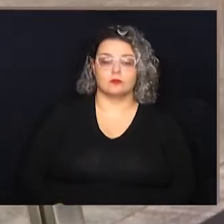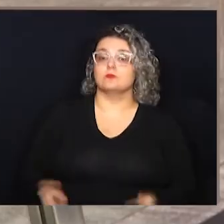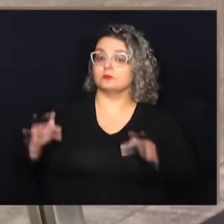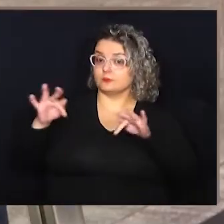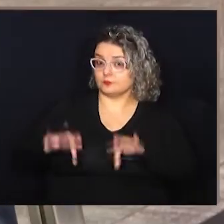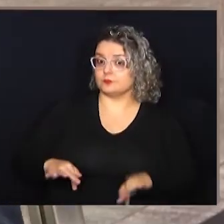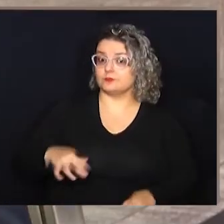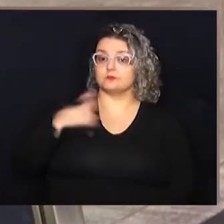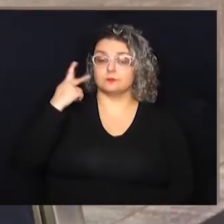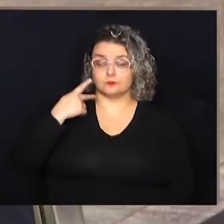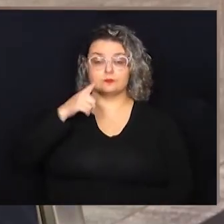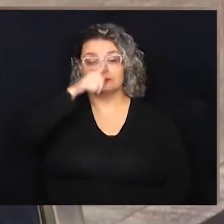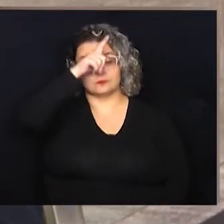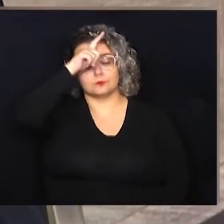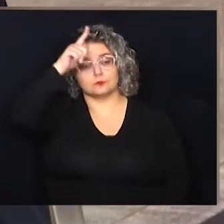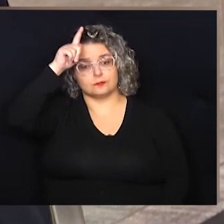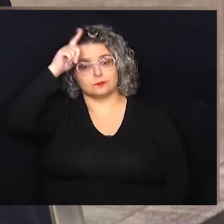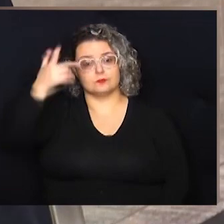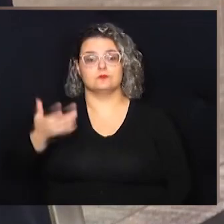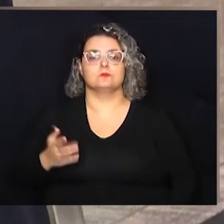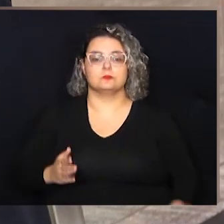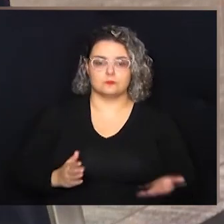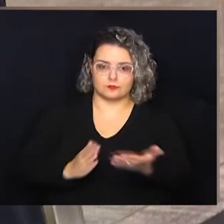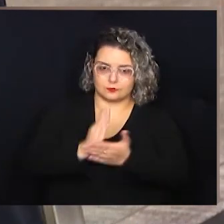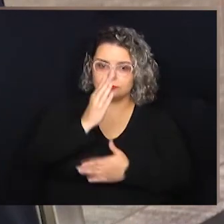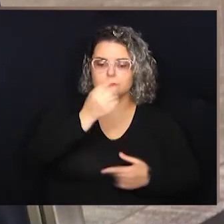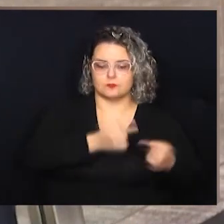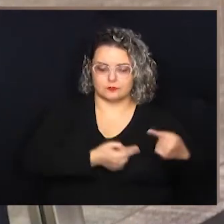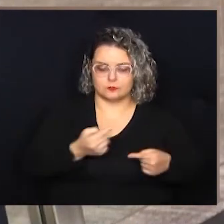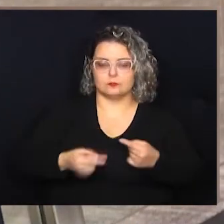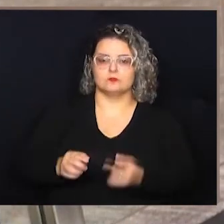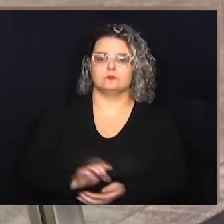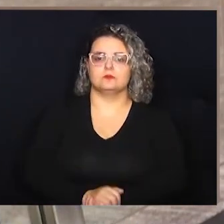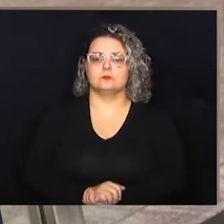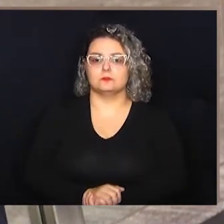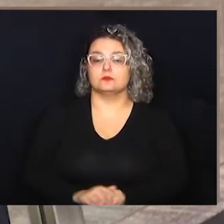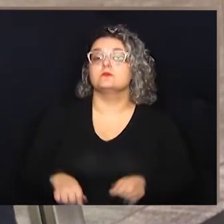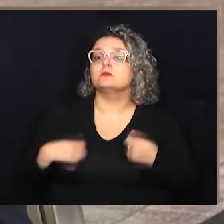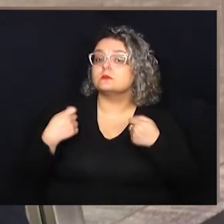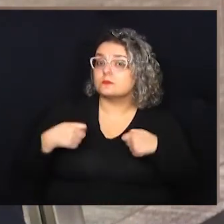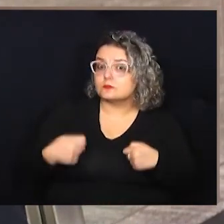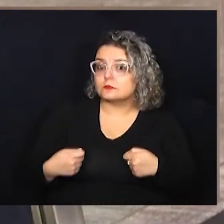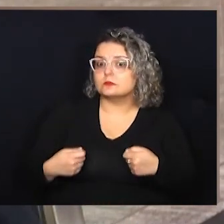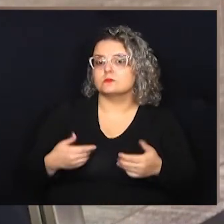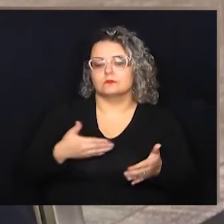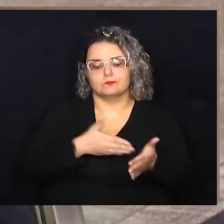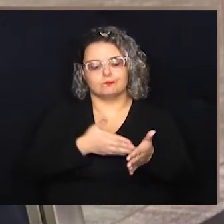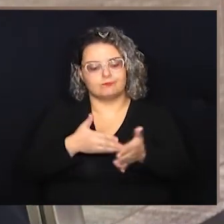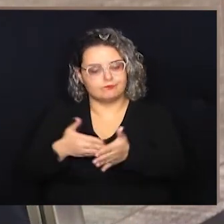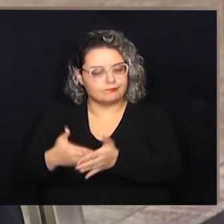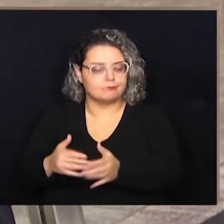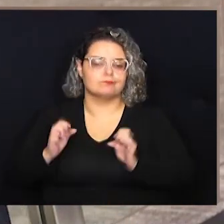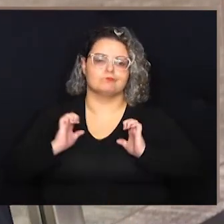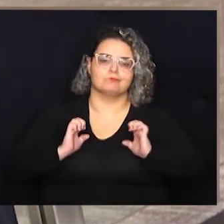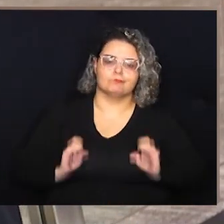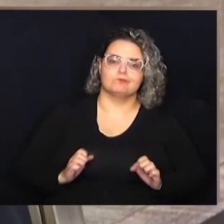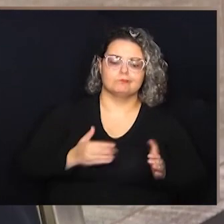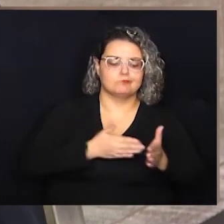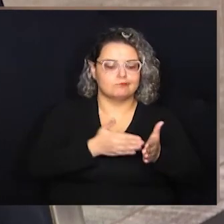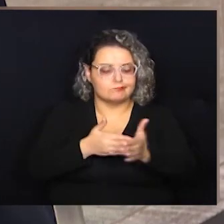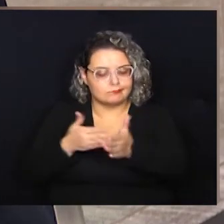aqui em Campinas. Ao término, o vereador Gustavo Peta aprovou as discussões. É preciso ter limites éticos,